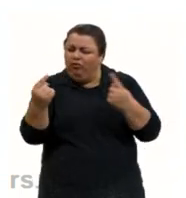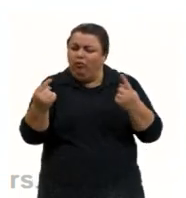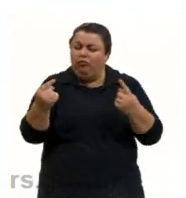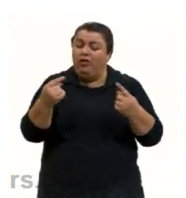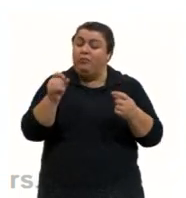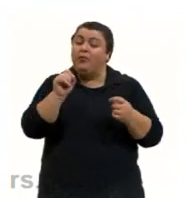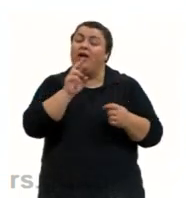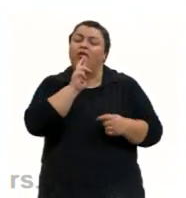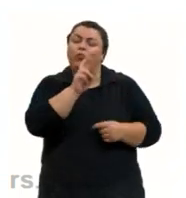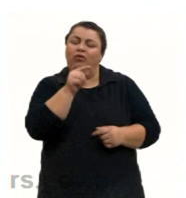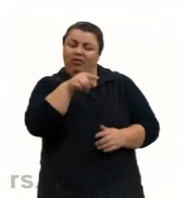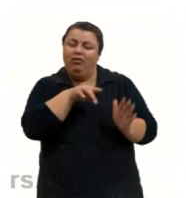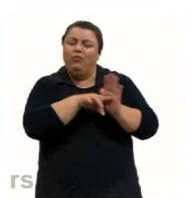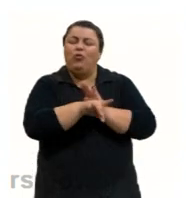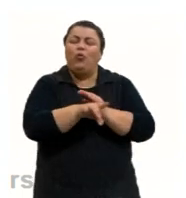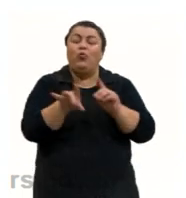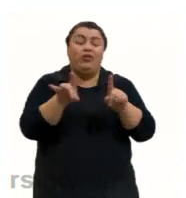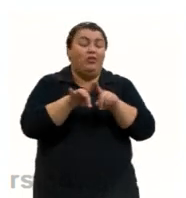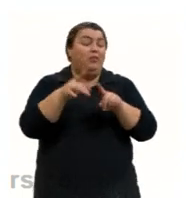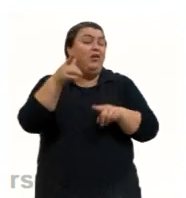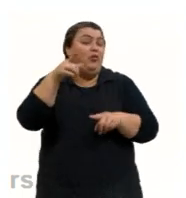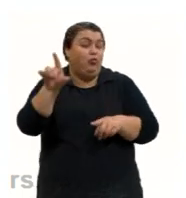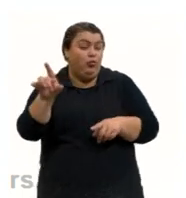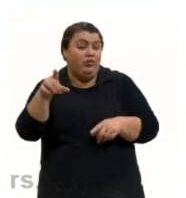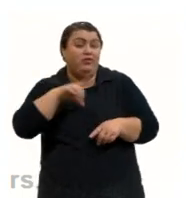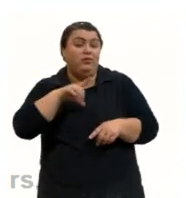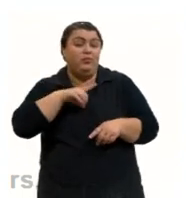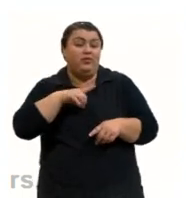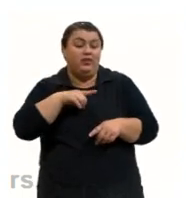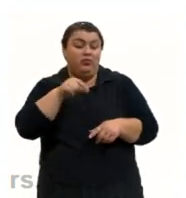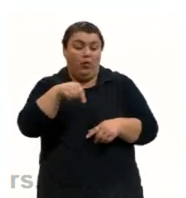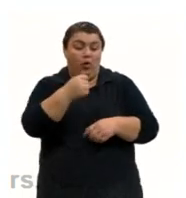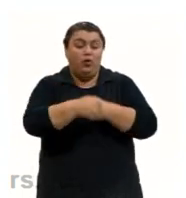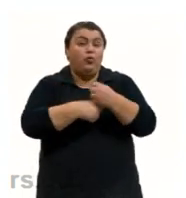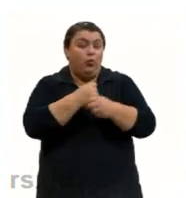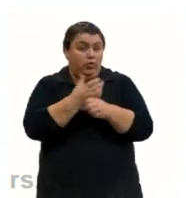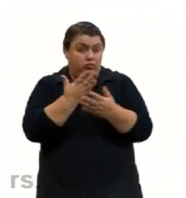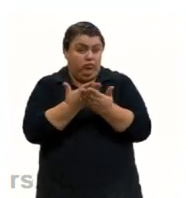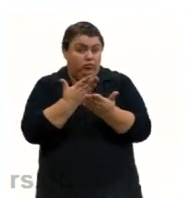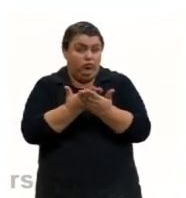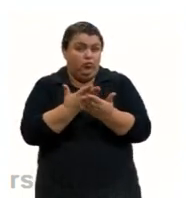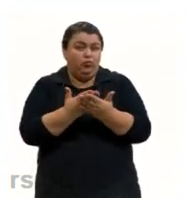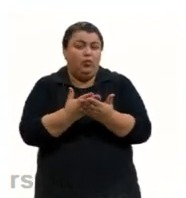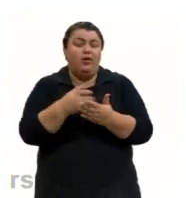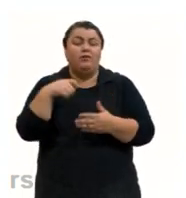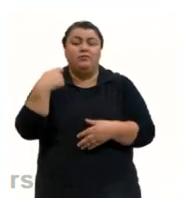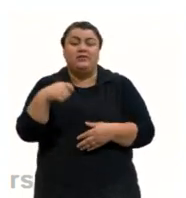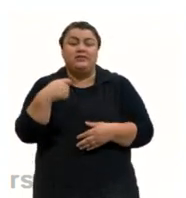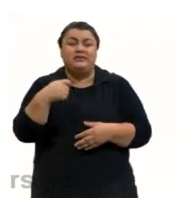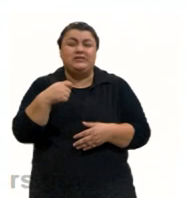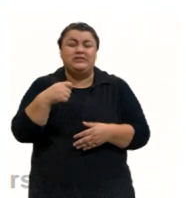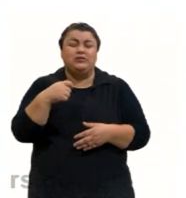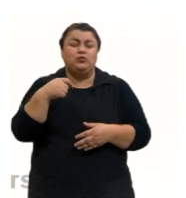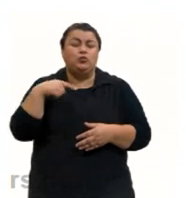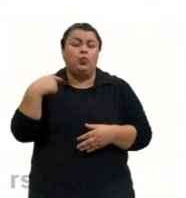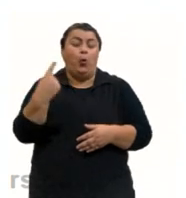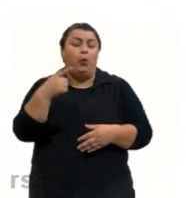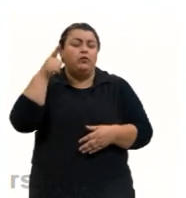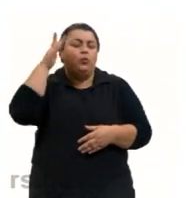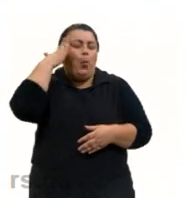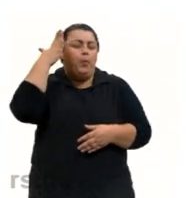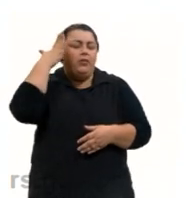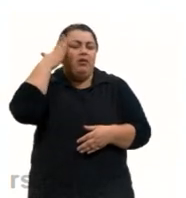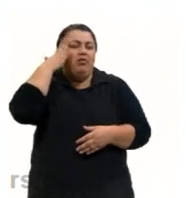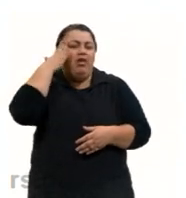e muitas outras que vai surgindo ao decorrer do ano leitivo, do ano, é preciso a gente compreender um pouquinho mais